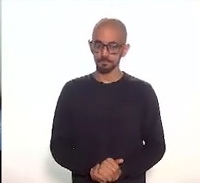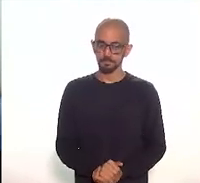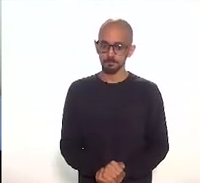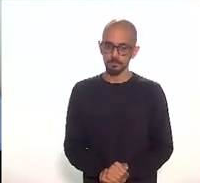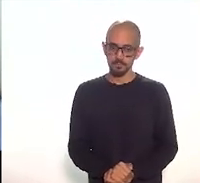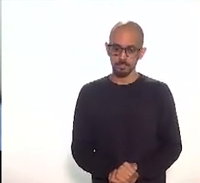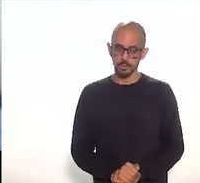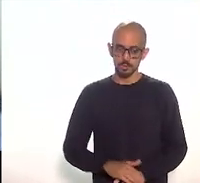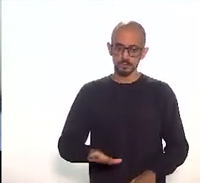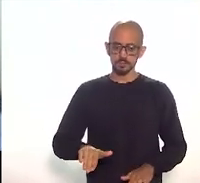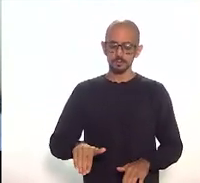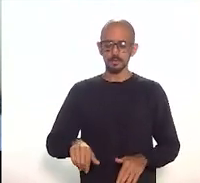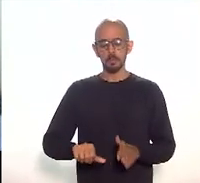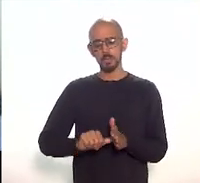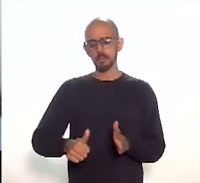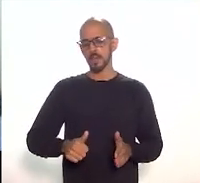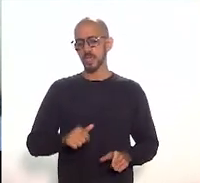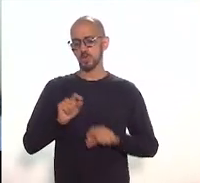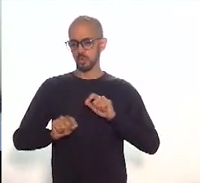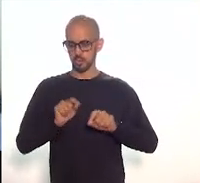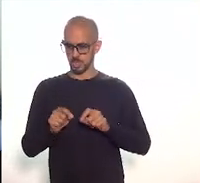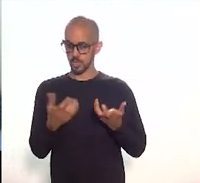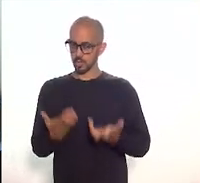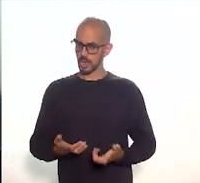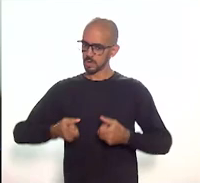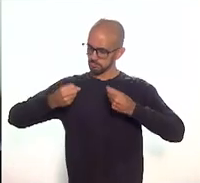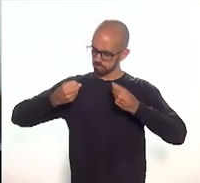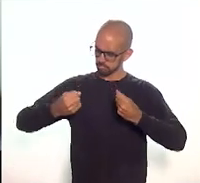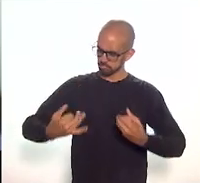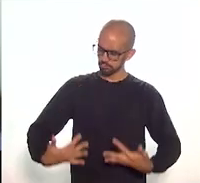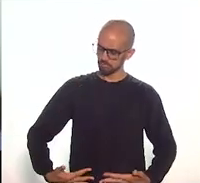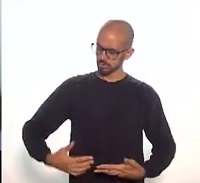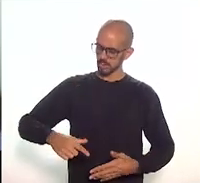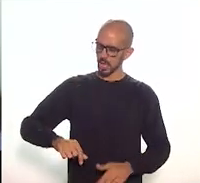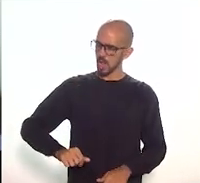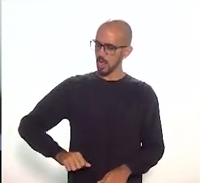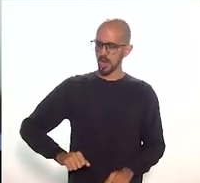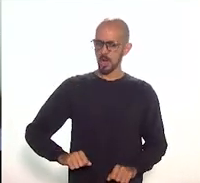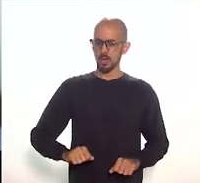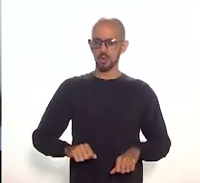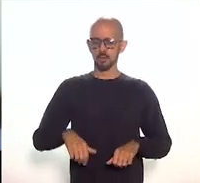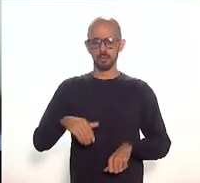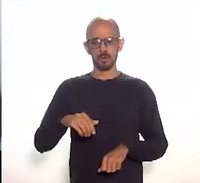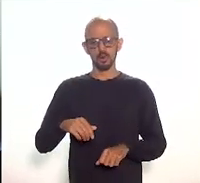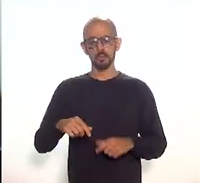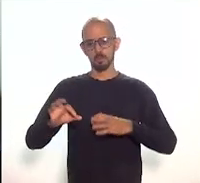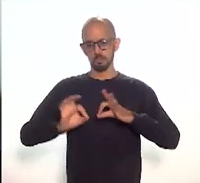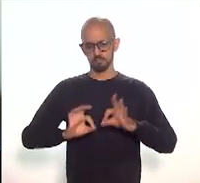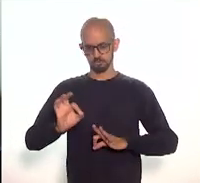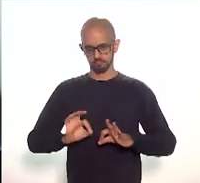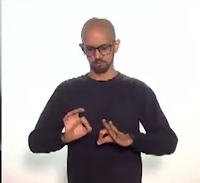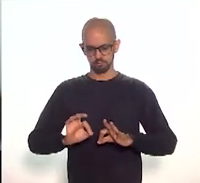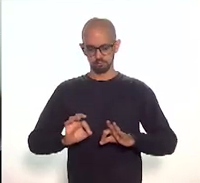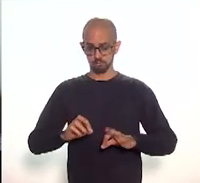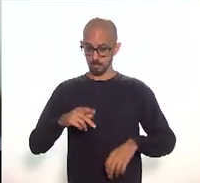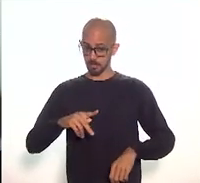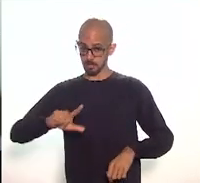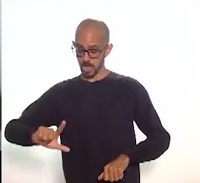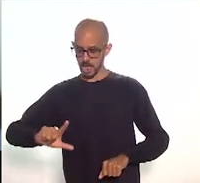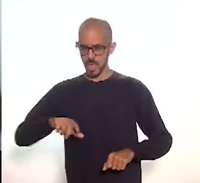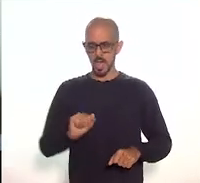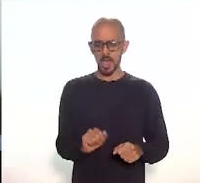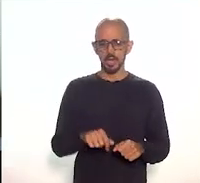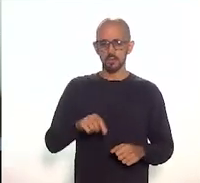Primeiro eu queria realçar que esse projeto de lei, ele nasceu